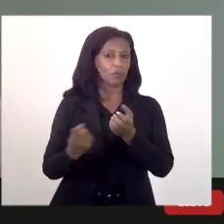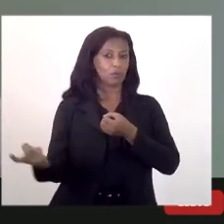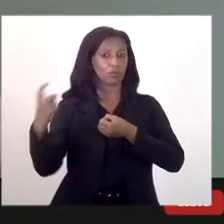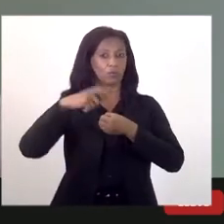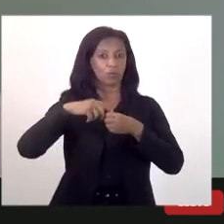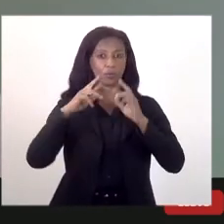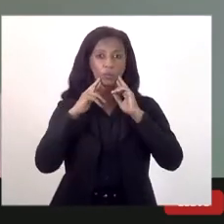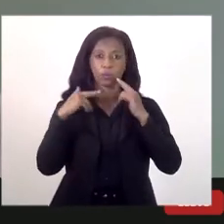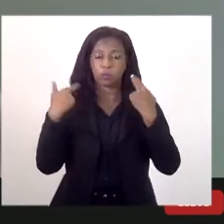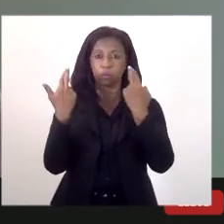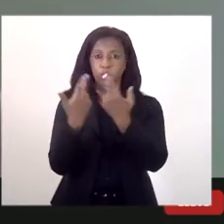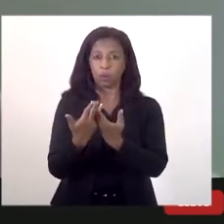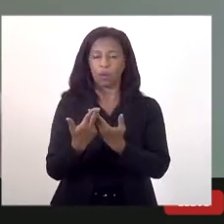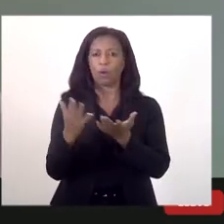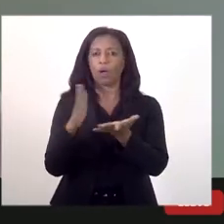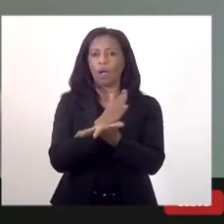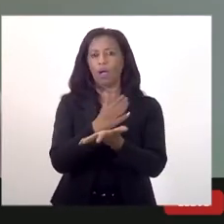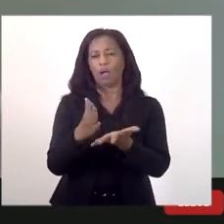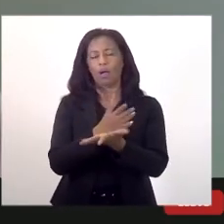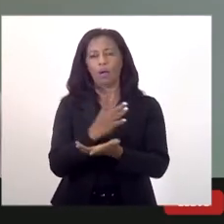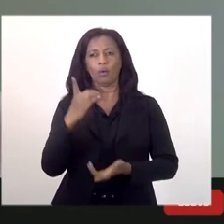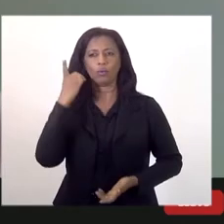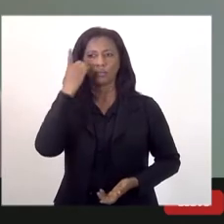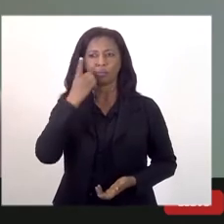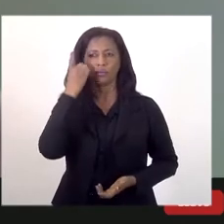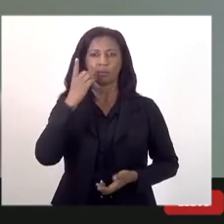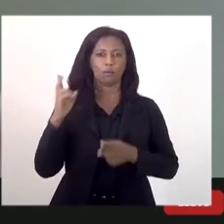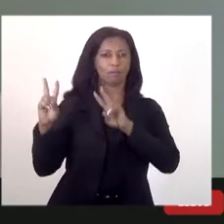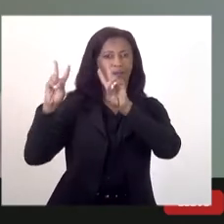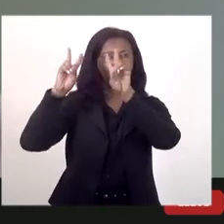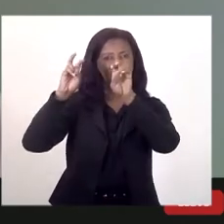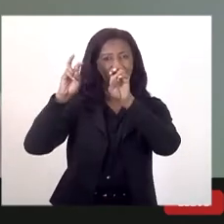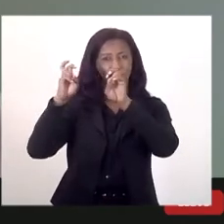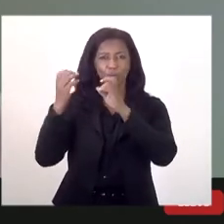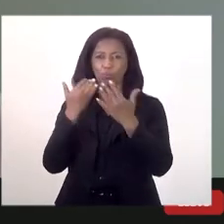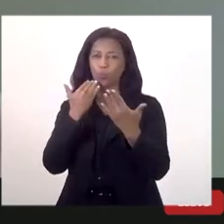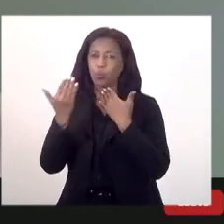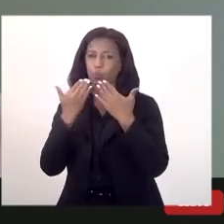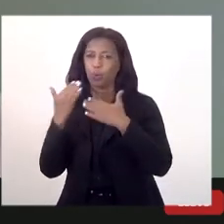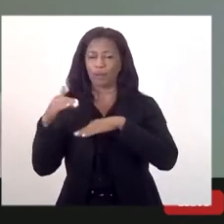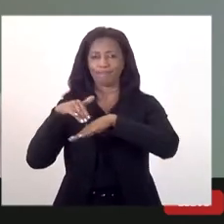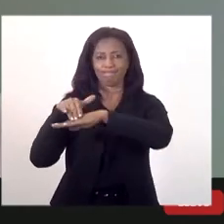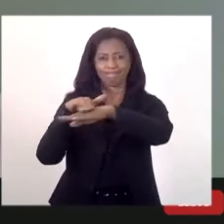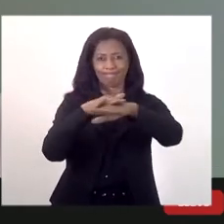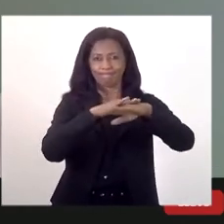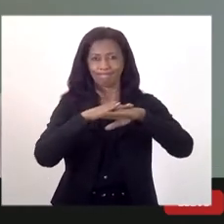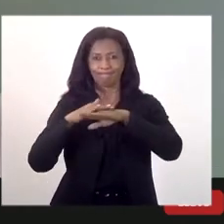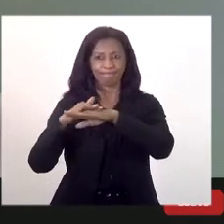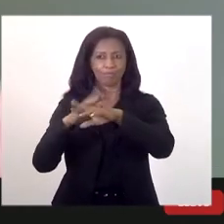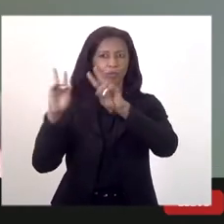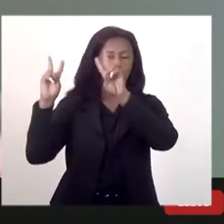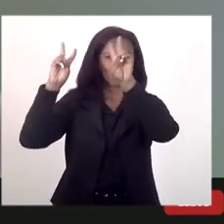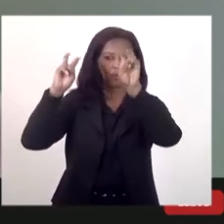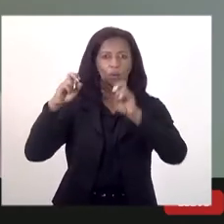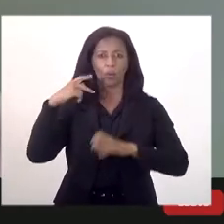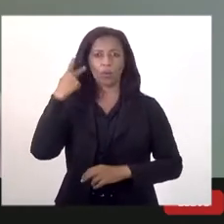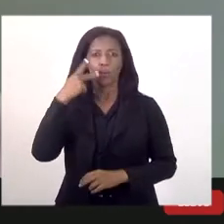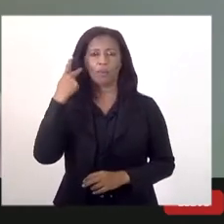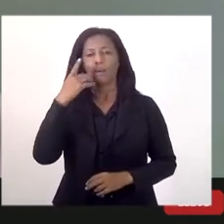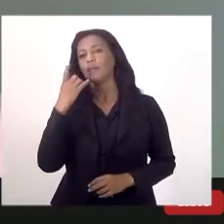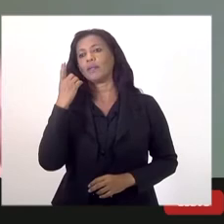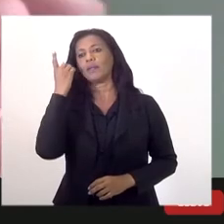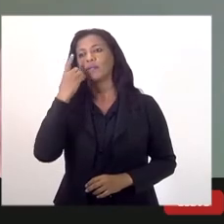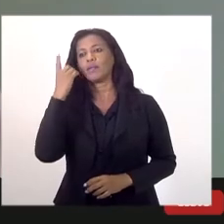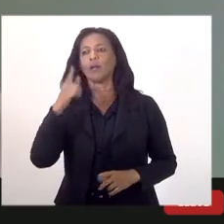reuniões com alguns deputados para tratar de assuntos com foco, tanto os nossos parlamentares do Estado como também os